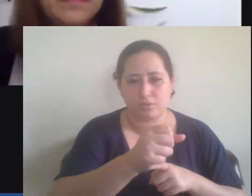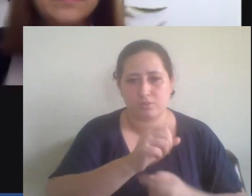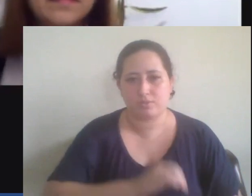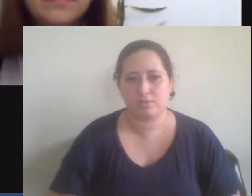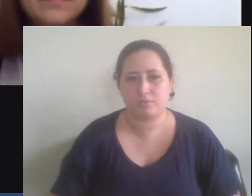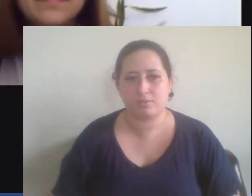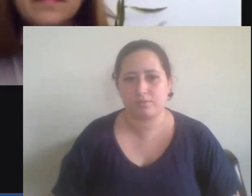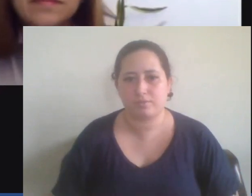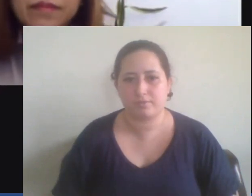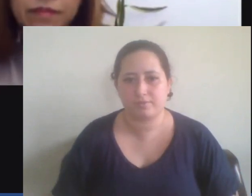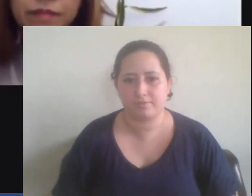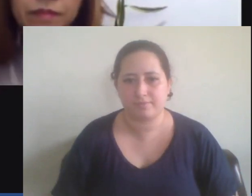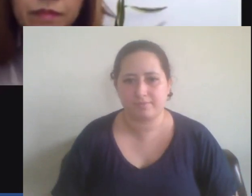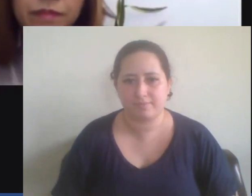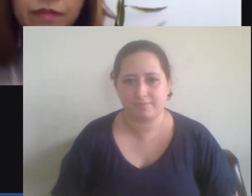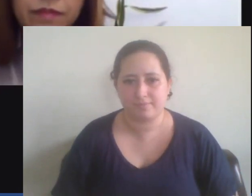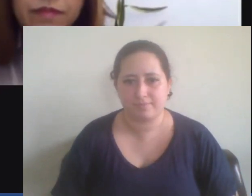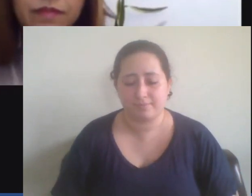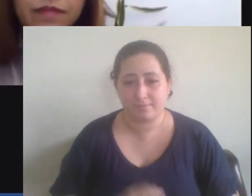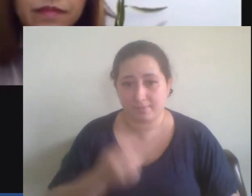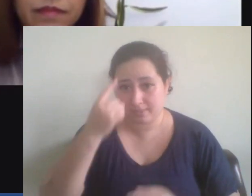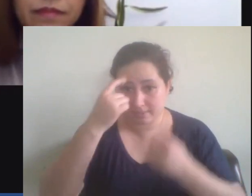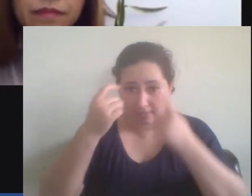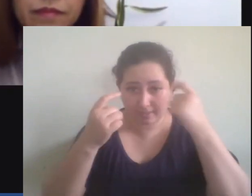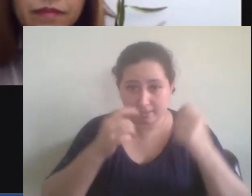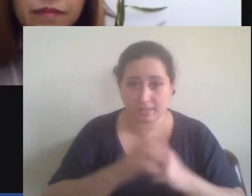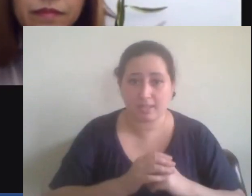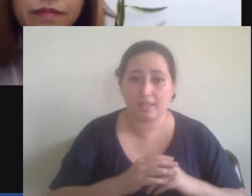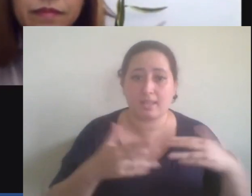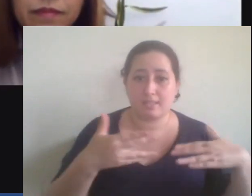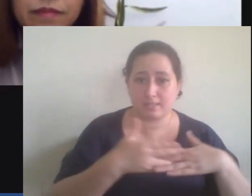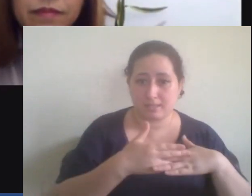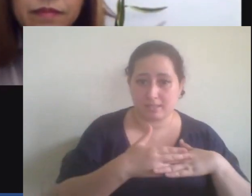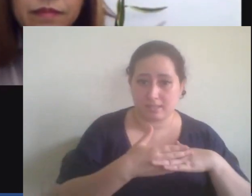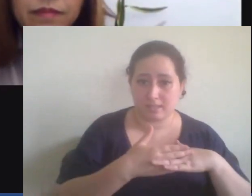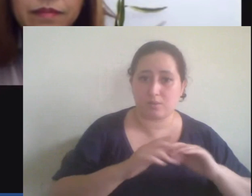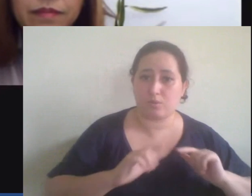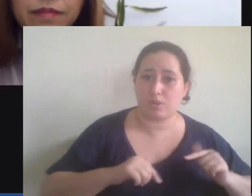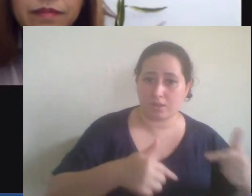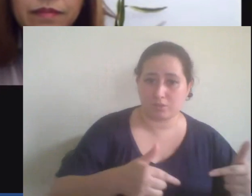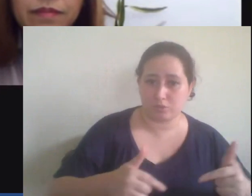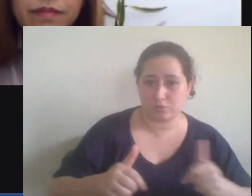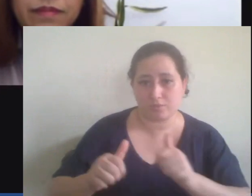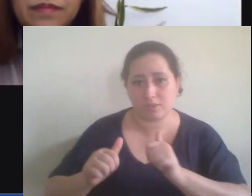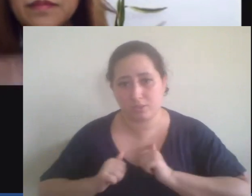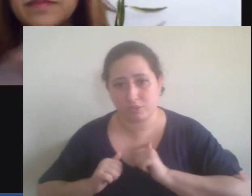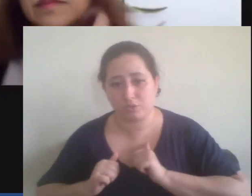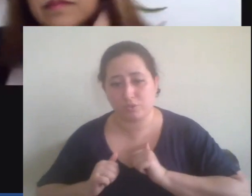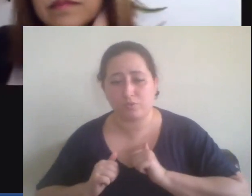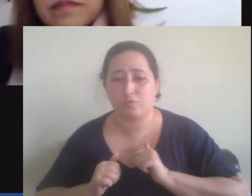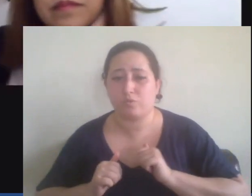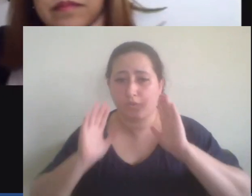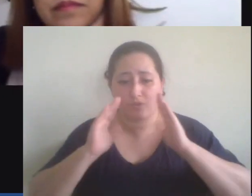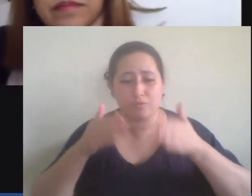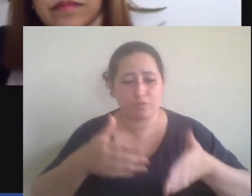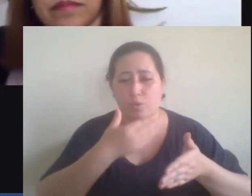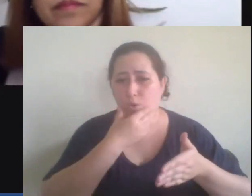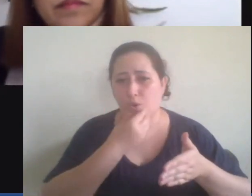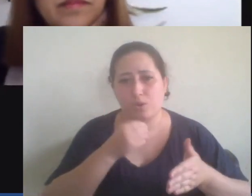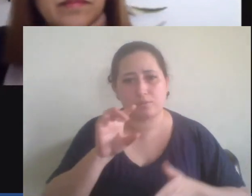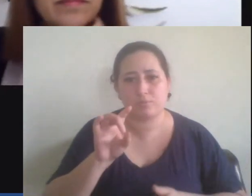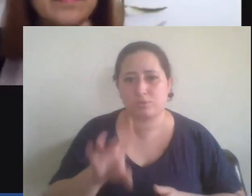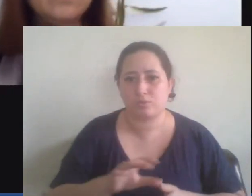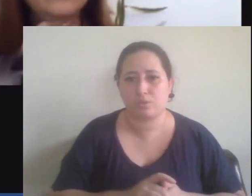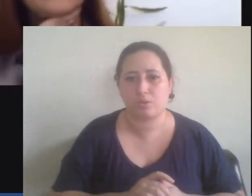a ideia de cidadão ativo e passivo ela é masculina só tá cidadão ativo é